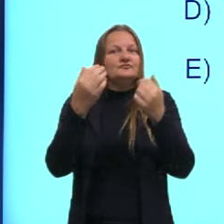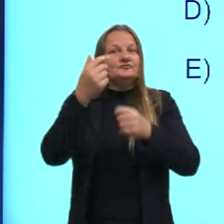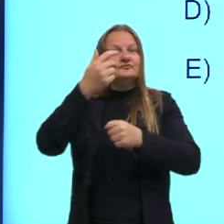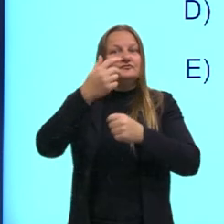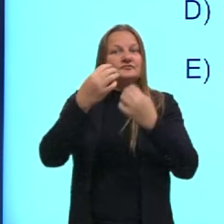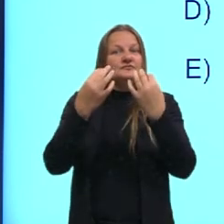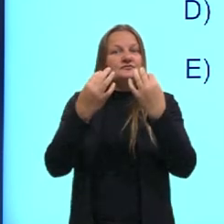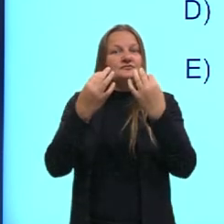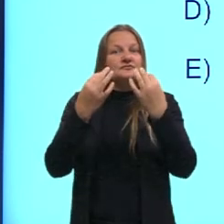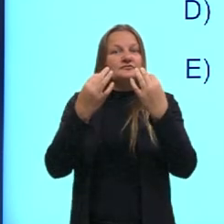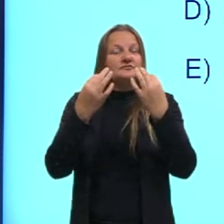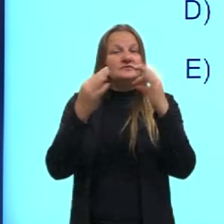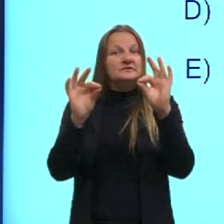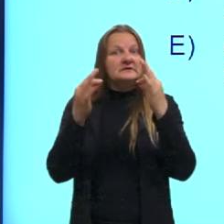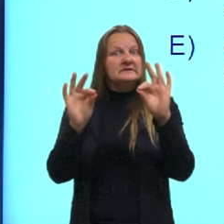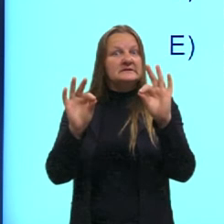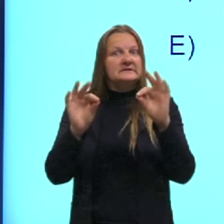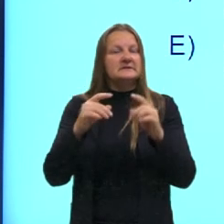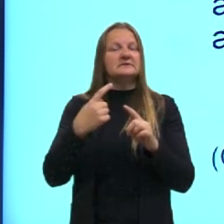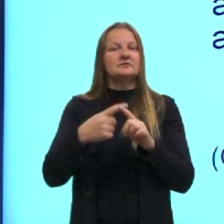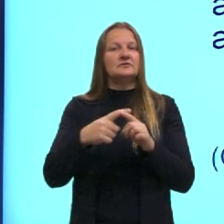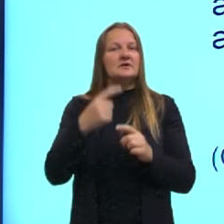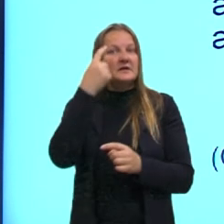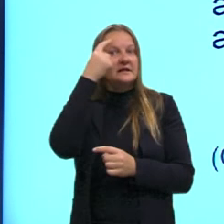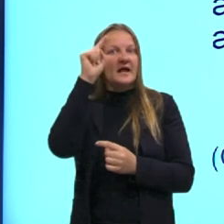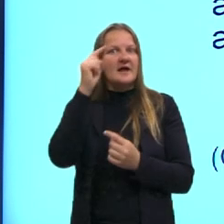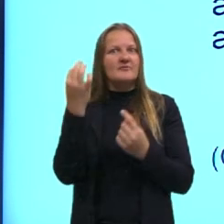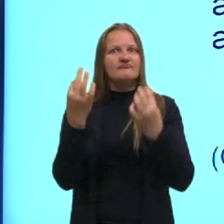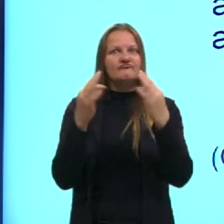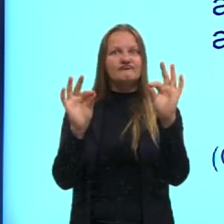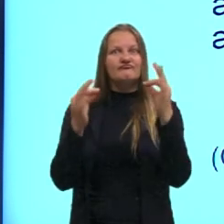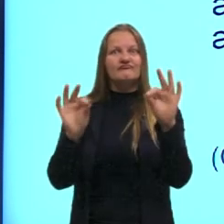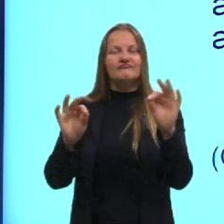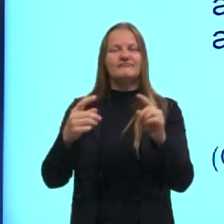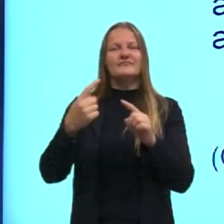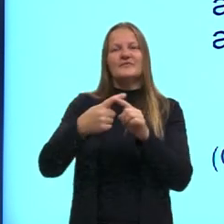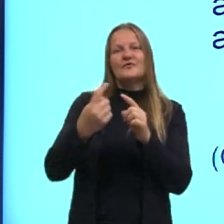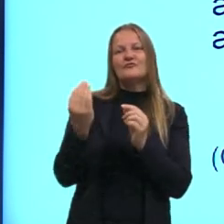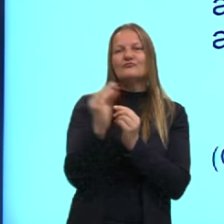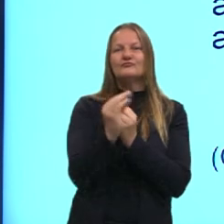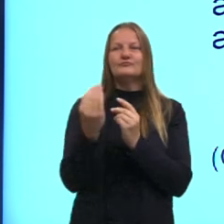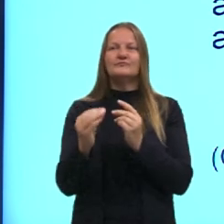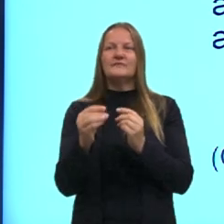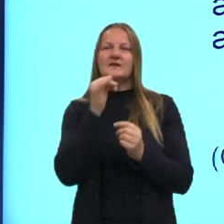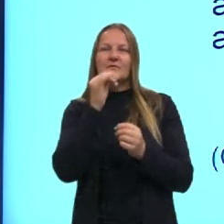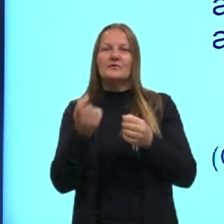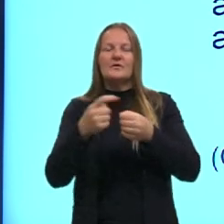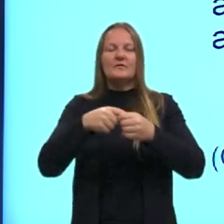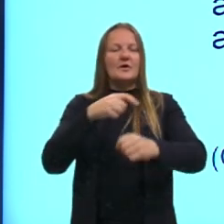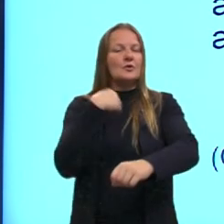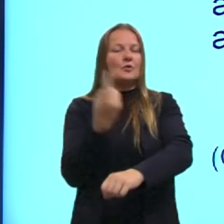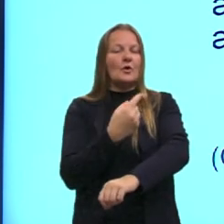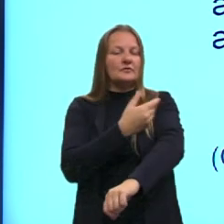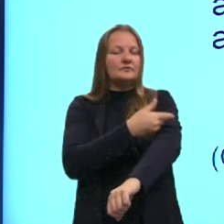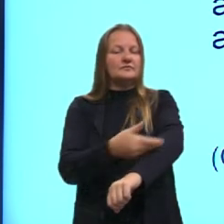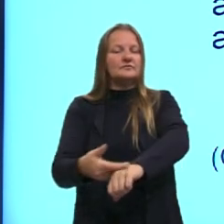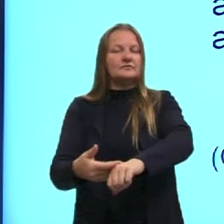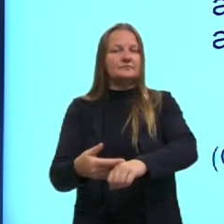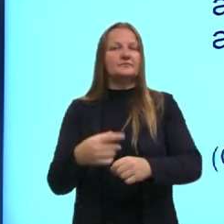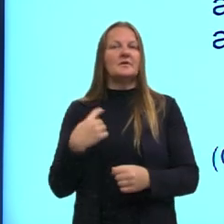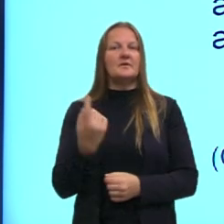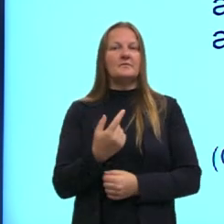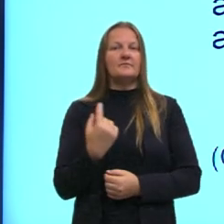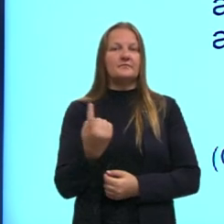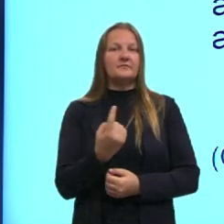paralelismo de ideias. como por exemplo vou voltar aqui né a gente se acostuma tá